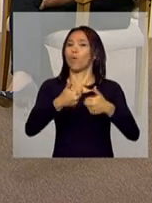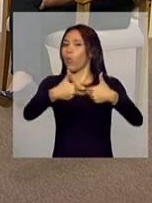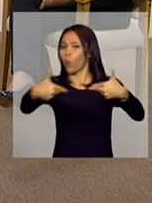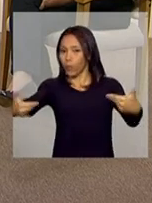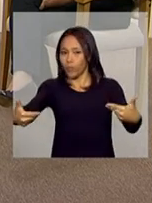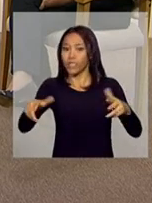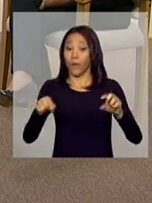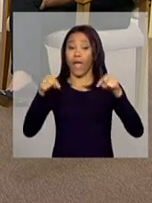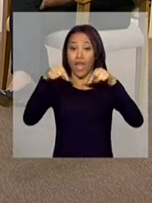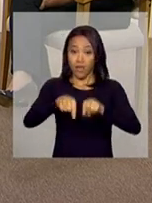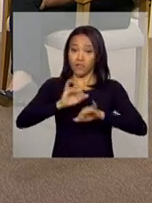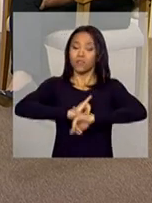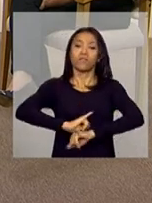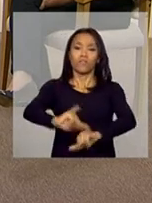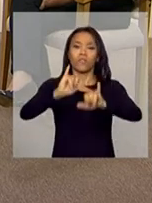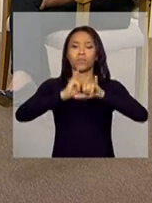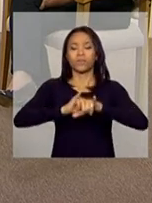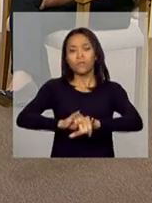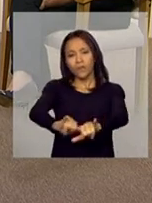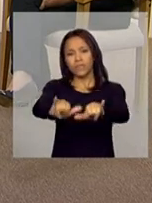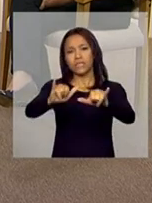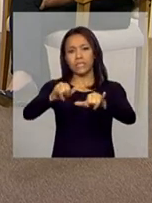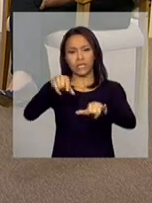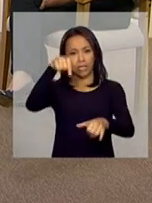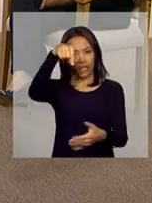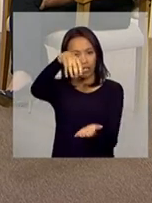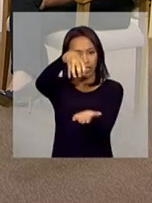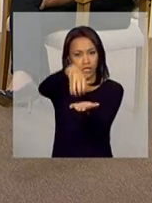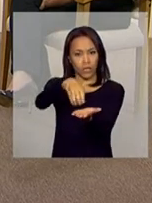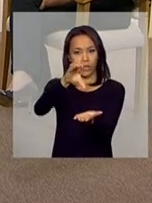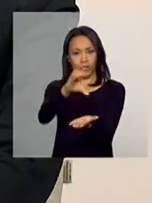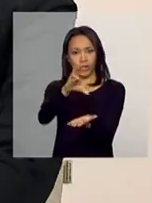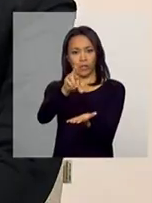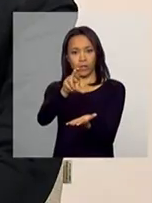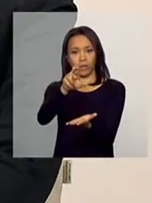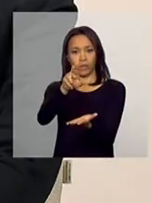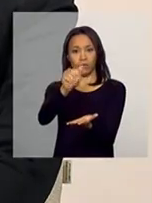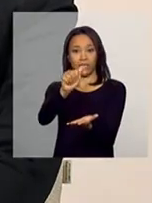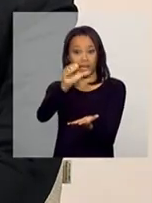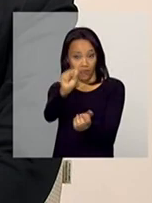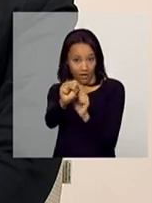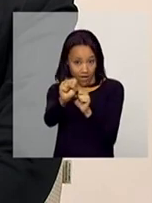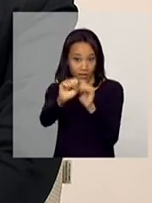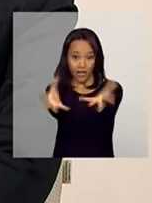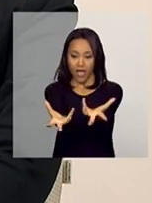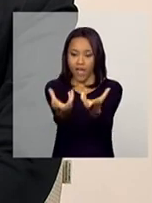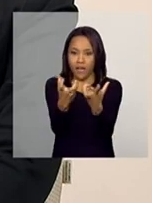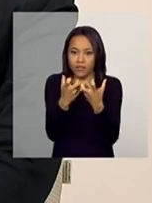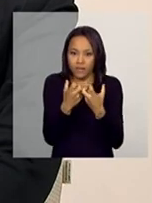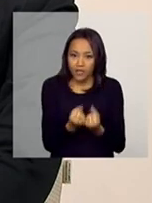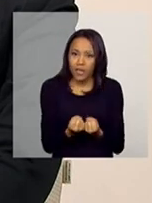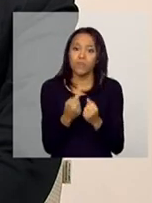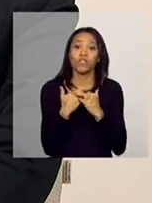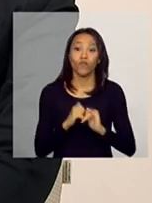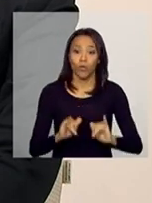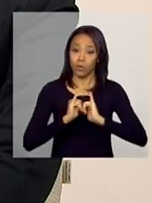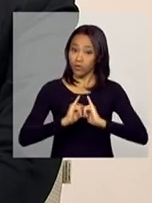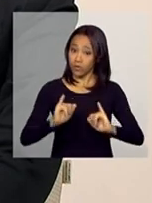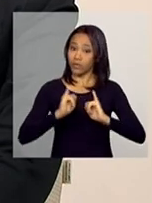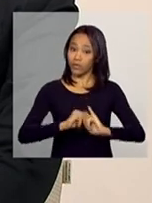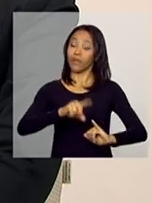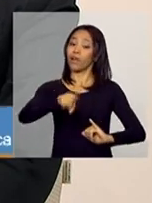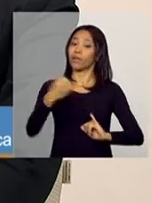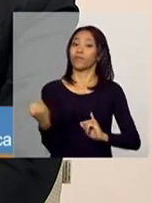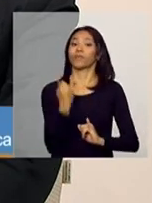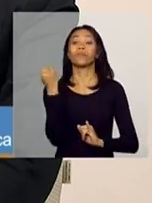partir dessas informações que os CRAS recebem da vigilância, dessas listas dessas famílias em descumprimento, é importante que se